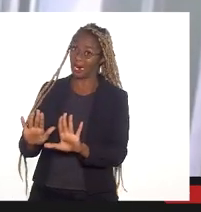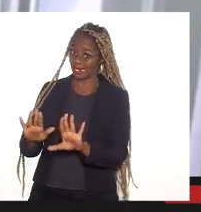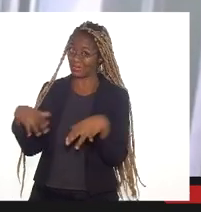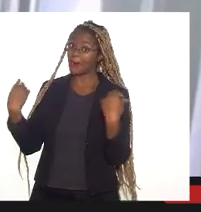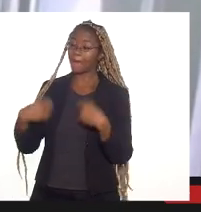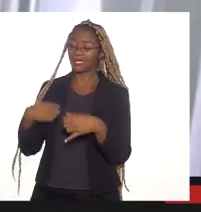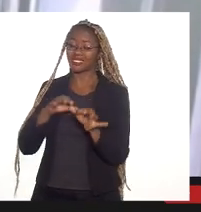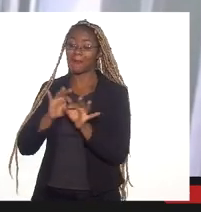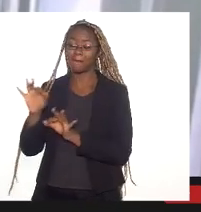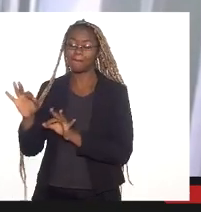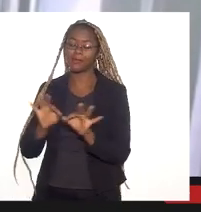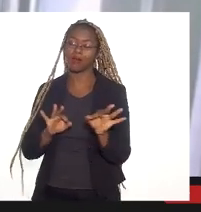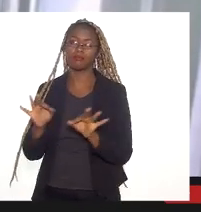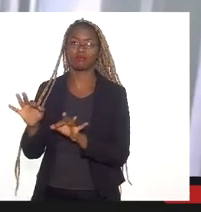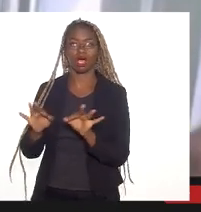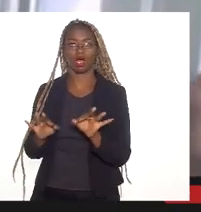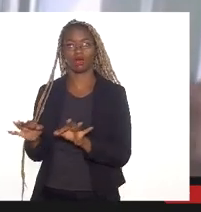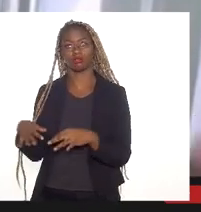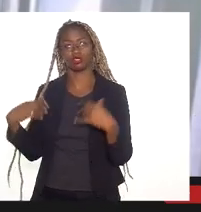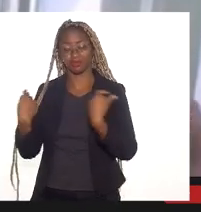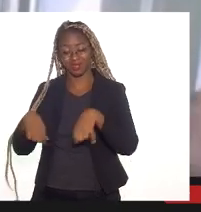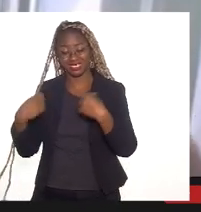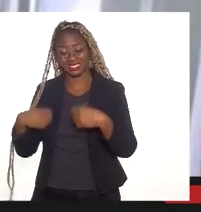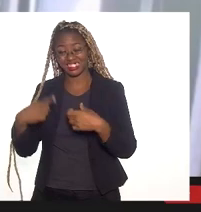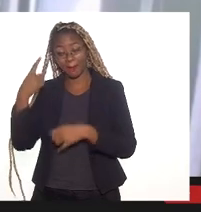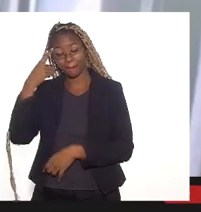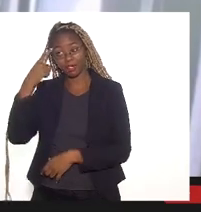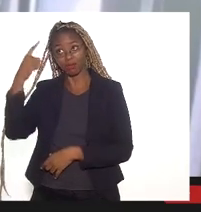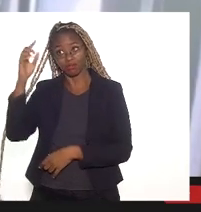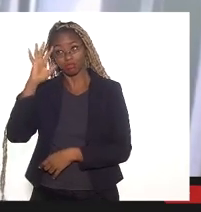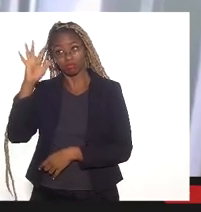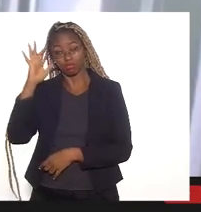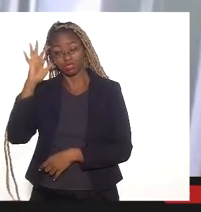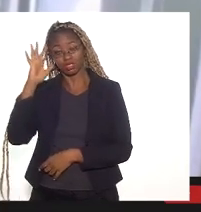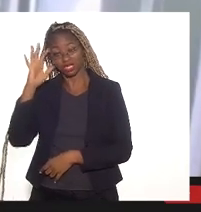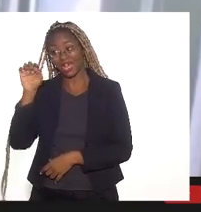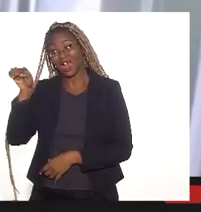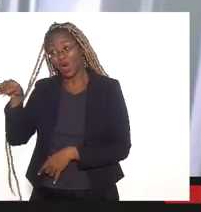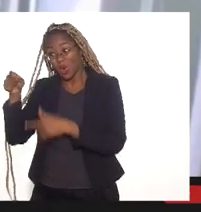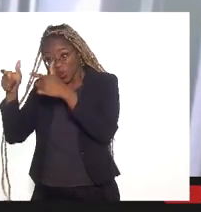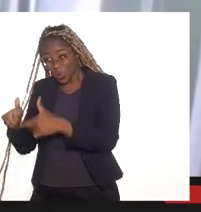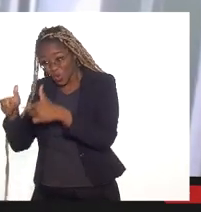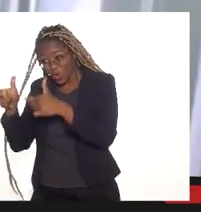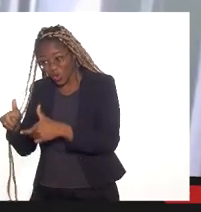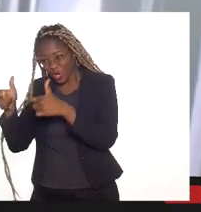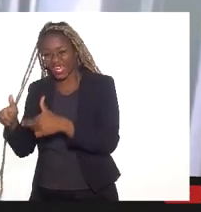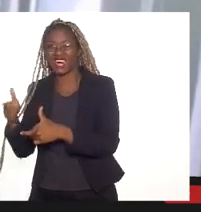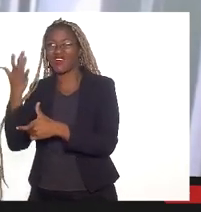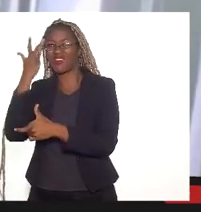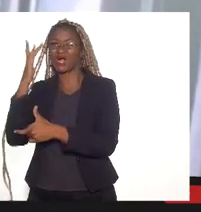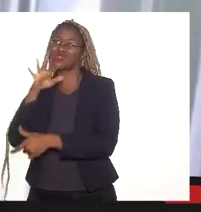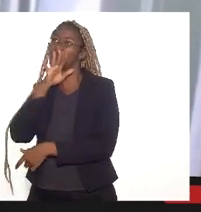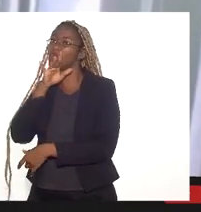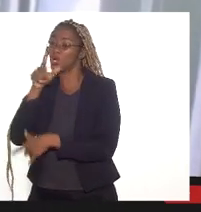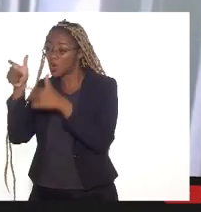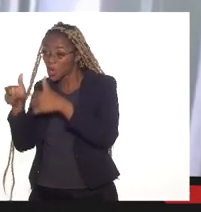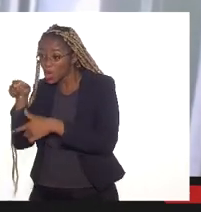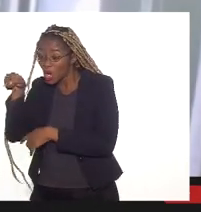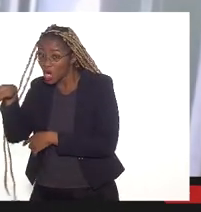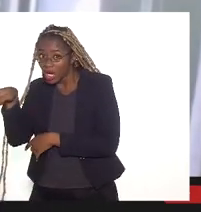inadequado que isso seja feito nesta localidade que não é, a meu ver, não reúne as condições para